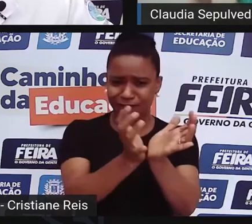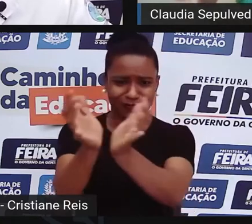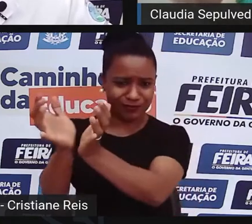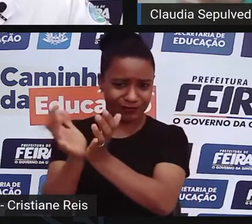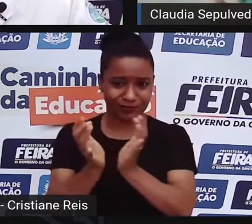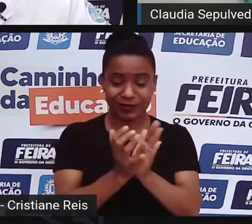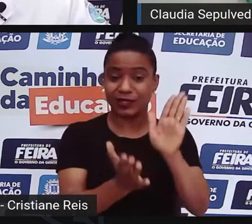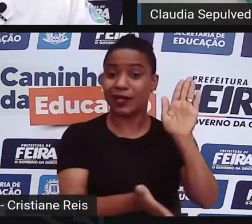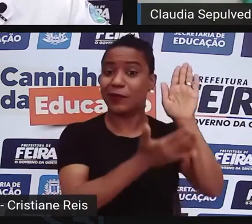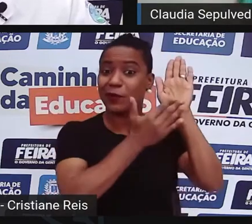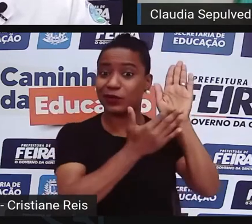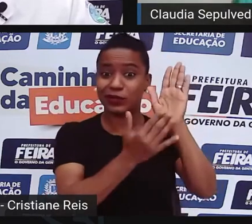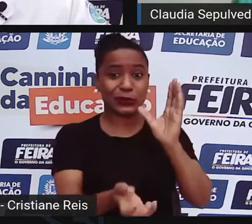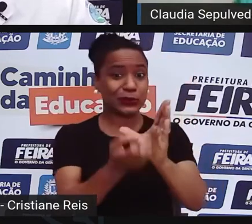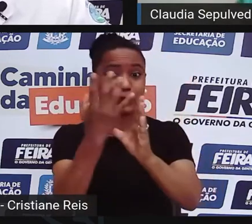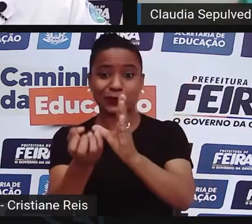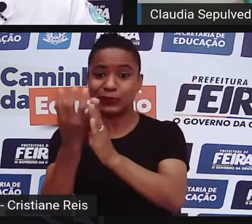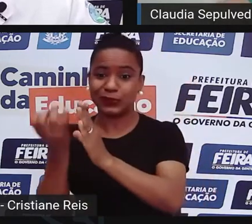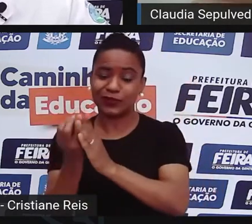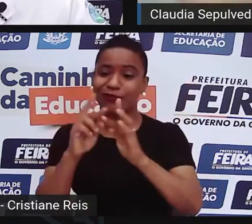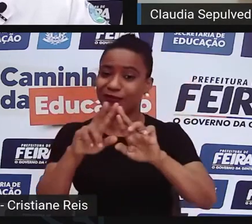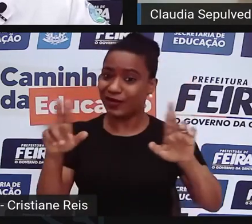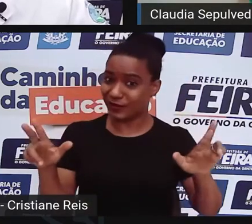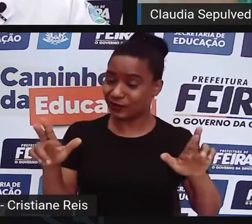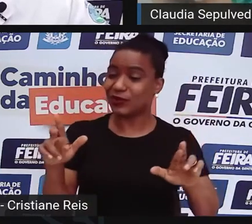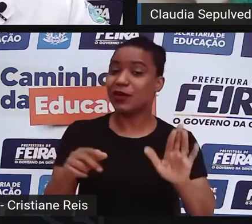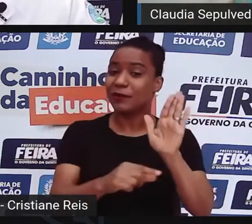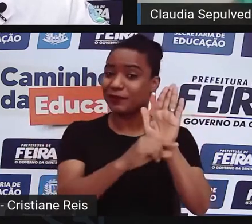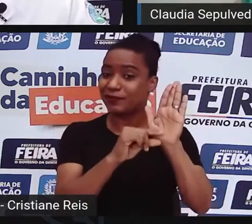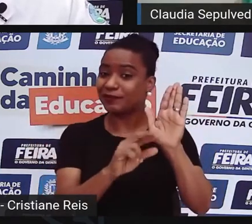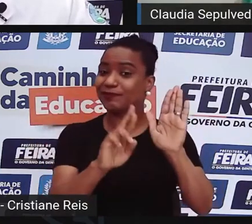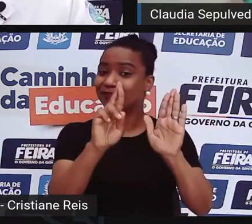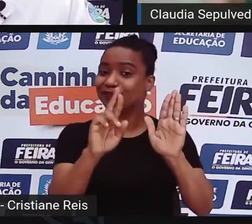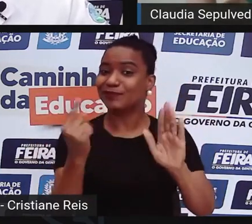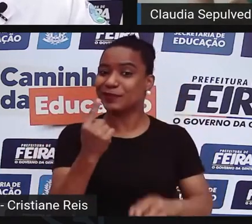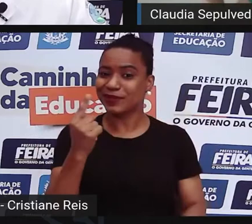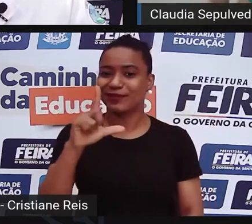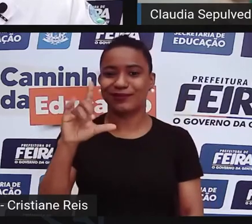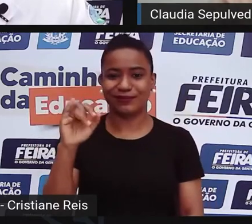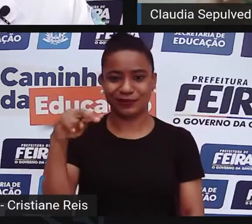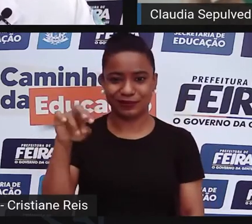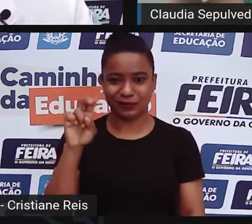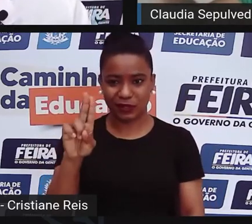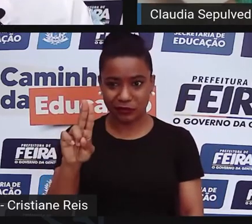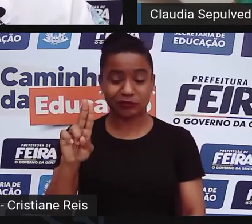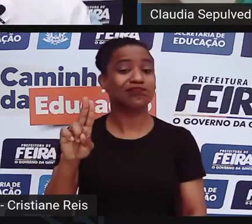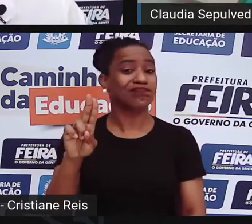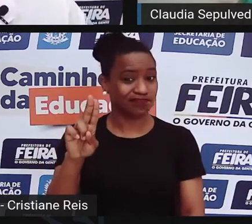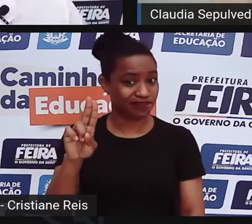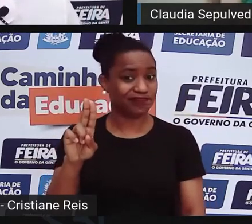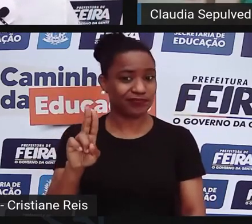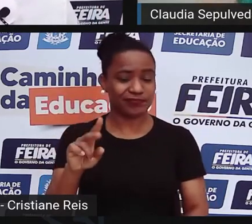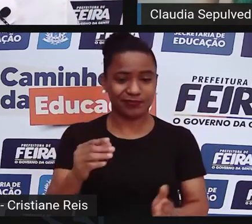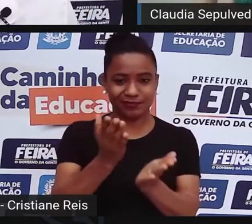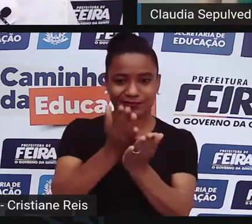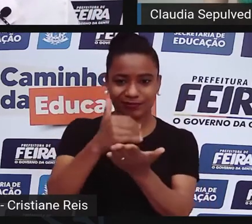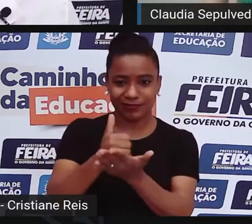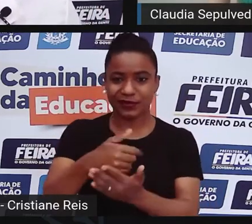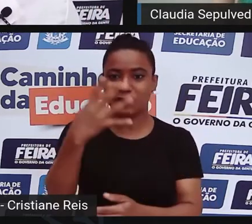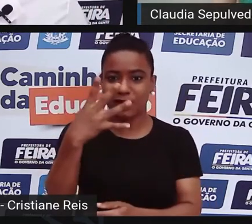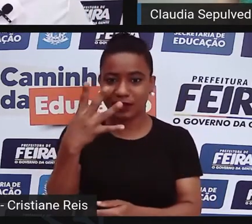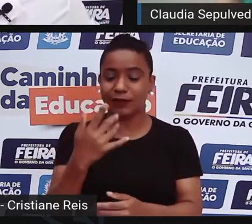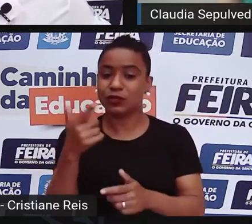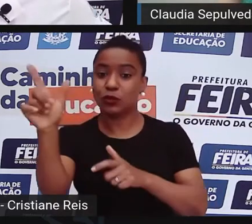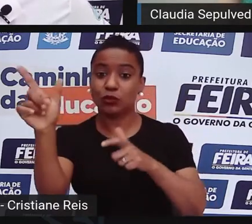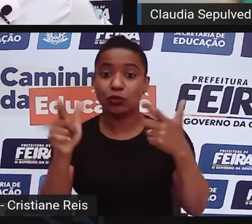ver a arbitrariedade. Então, nós temos, desde esses quatro grupos de Linneu, até vinte e tantos, ou dezesseis, não sei, em outros autores, e Blumenach e